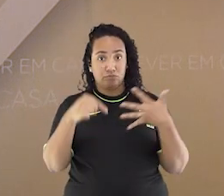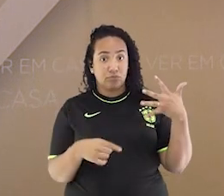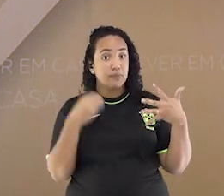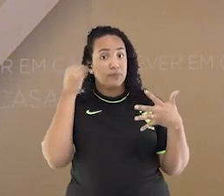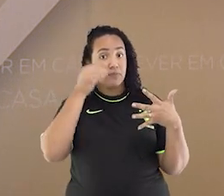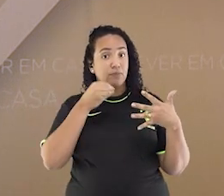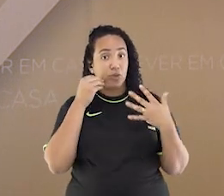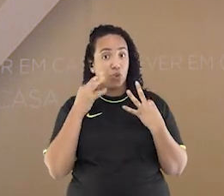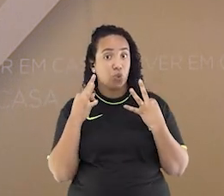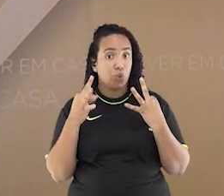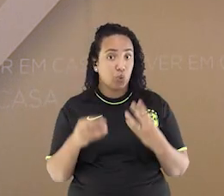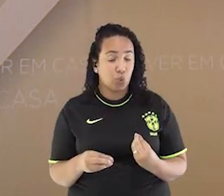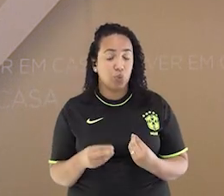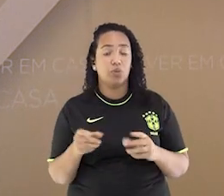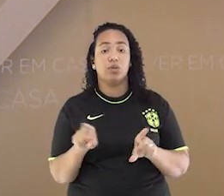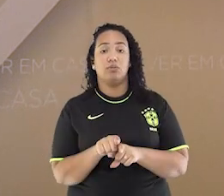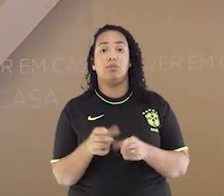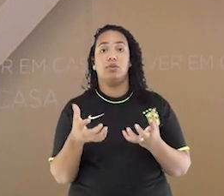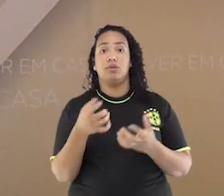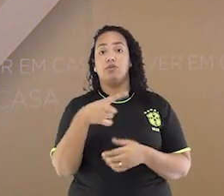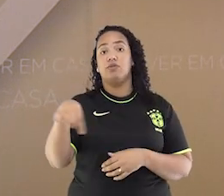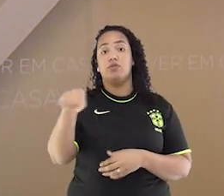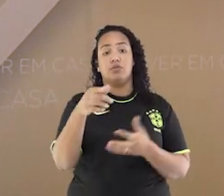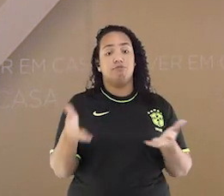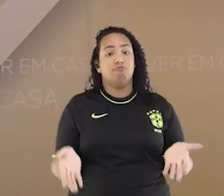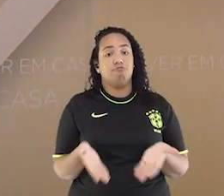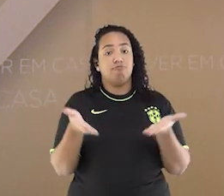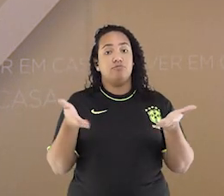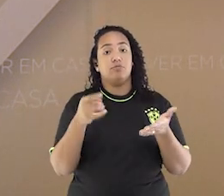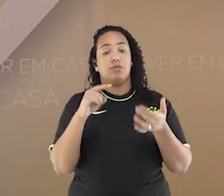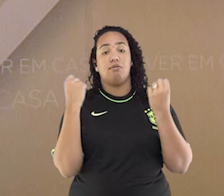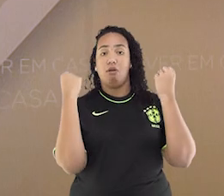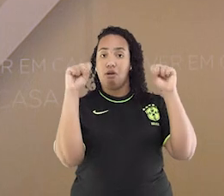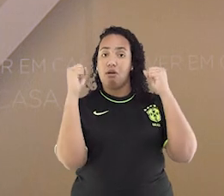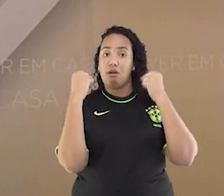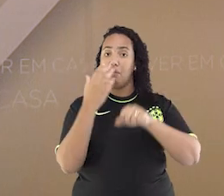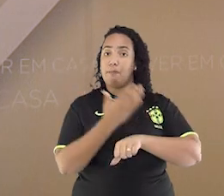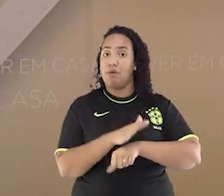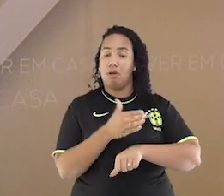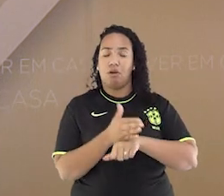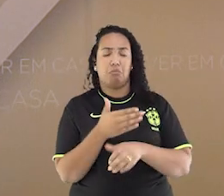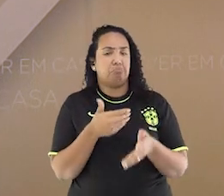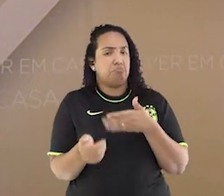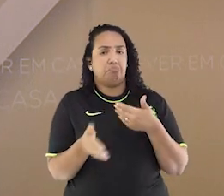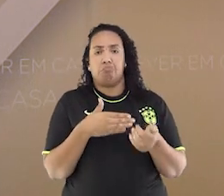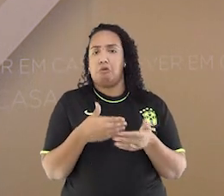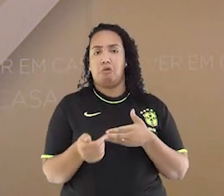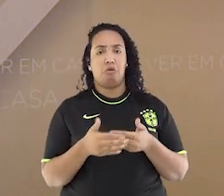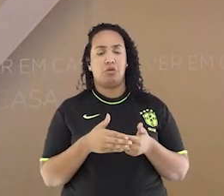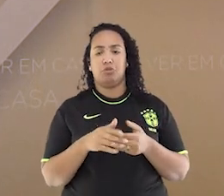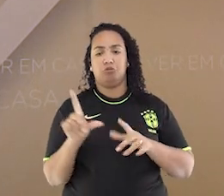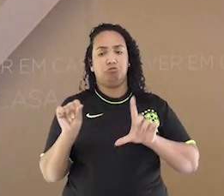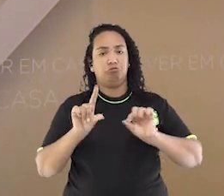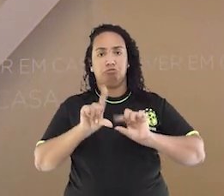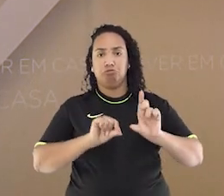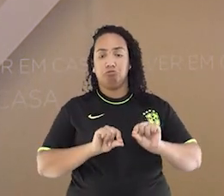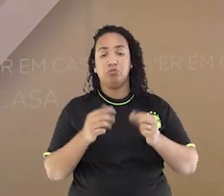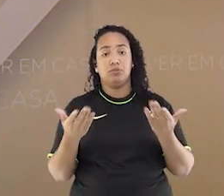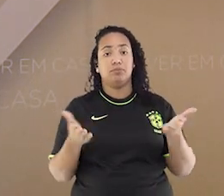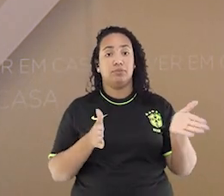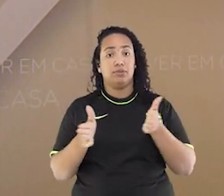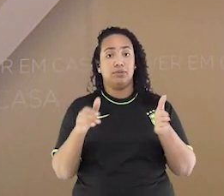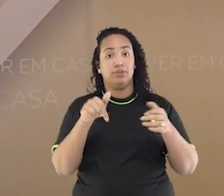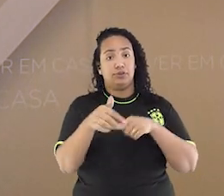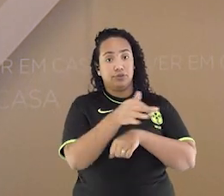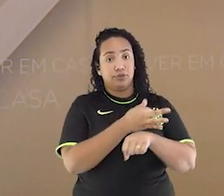estimulá-los a iniciar uma atividade física, seja ela qual for. As nossas interações de férias vêm